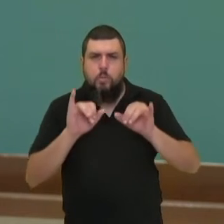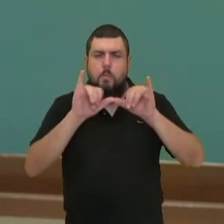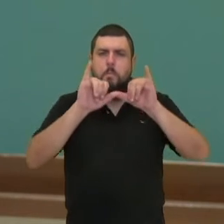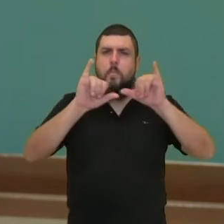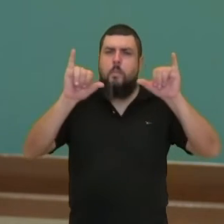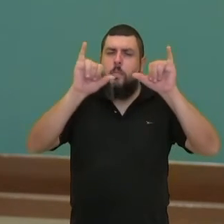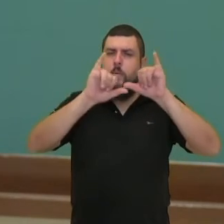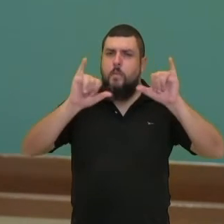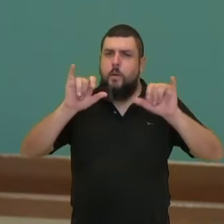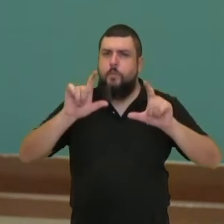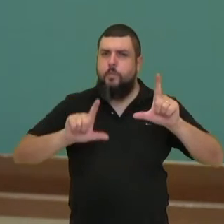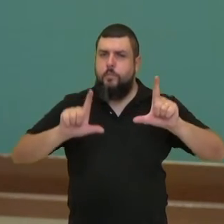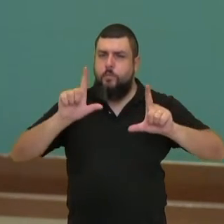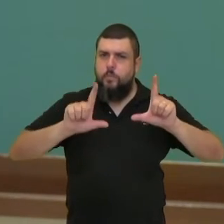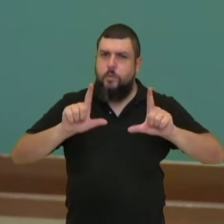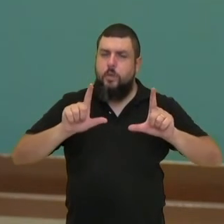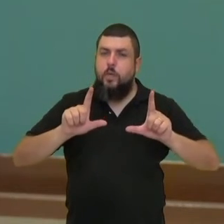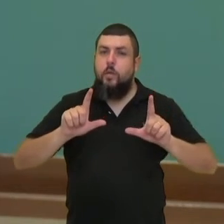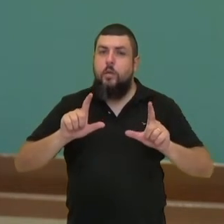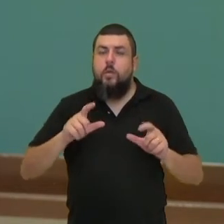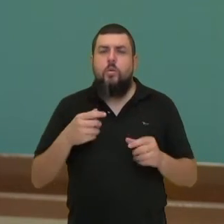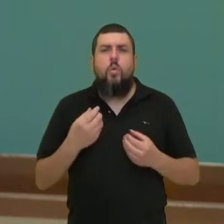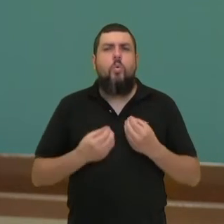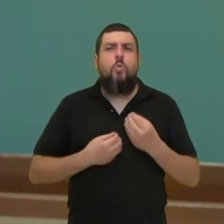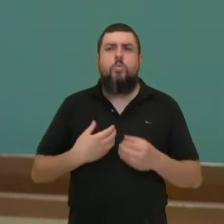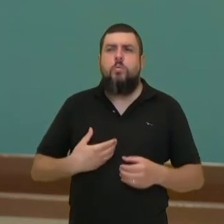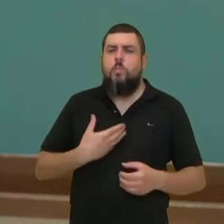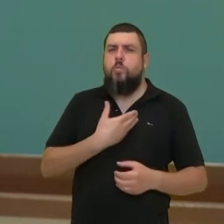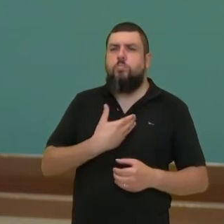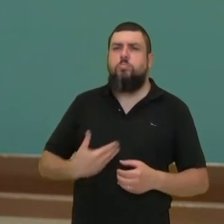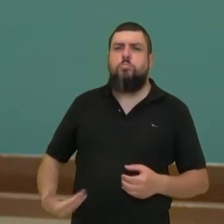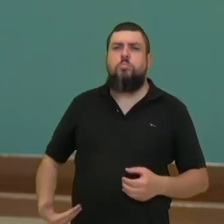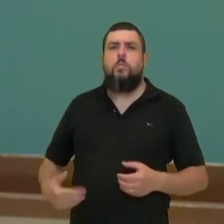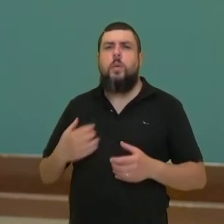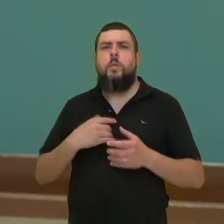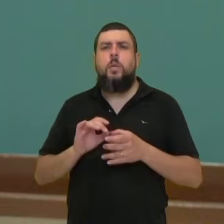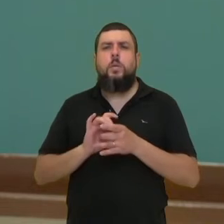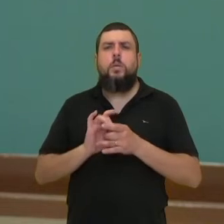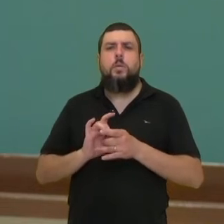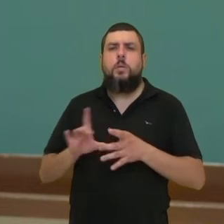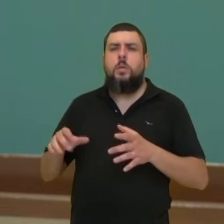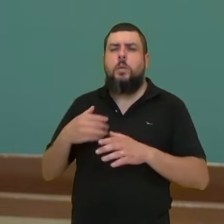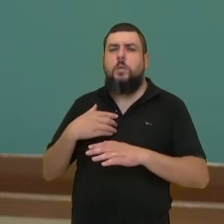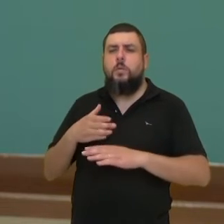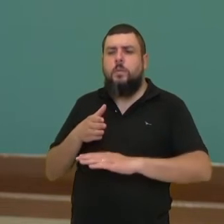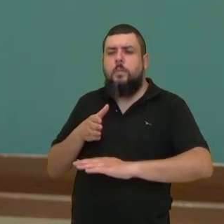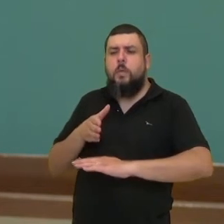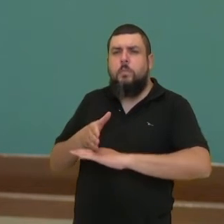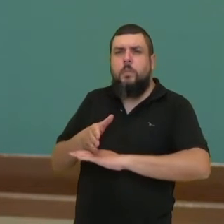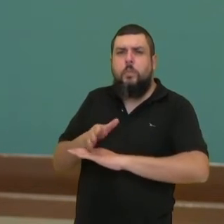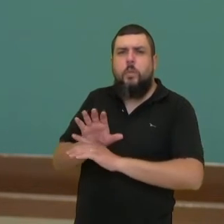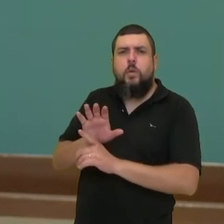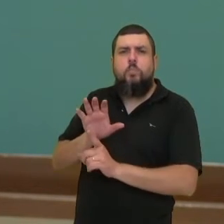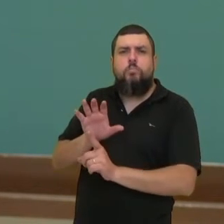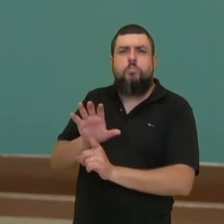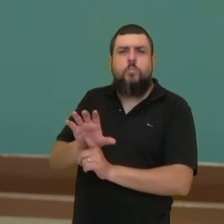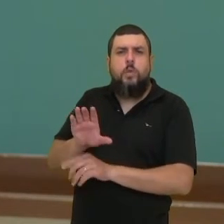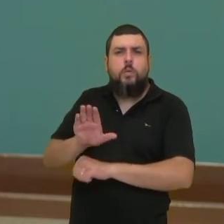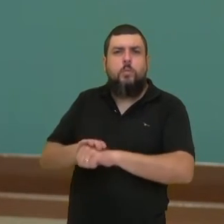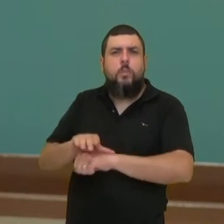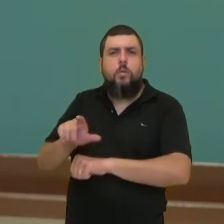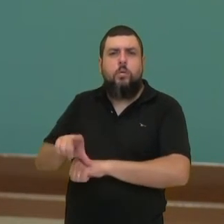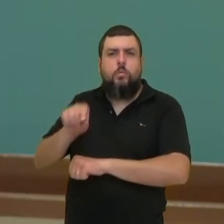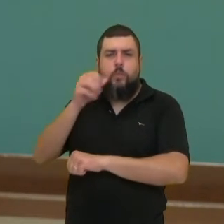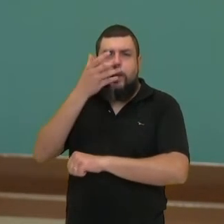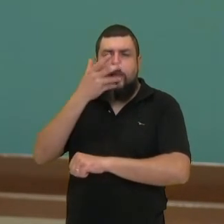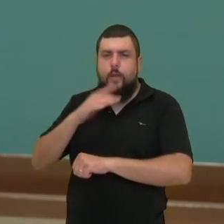propagandas sobre até que ponto o Estado pode interferir no poder de escolha das pessoas. Lembrando que nós estamos falando de